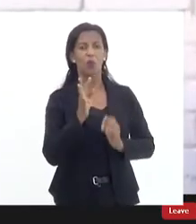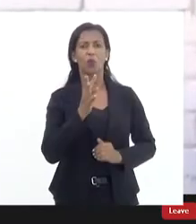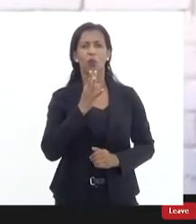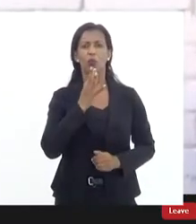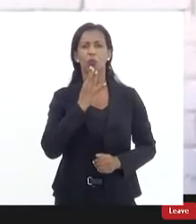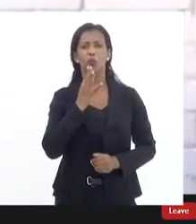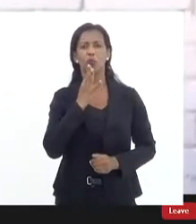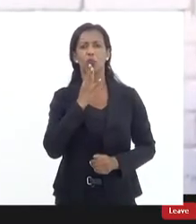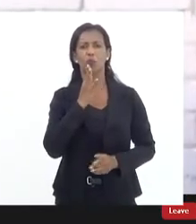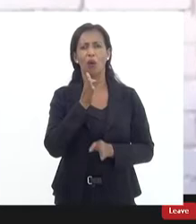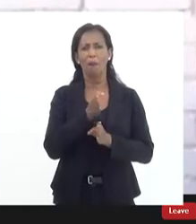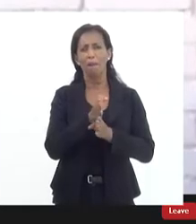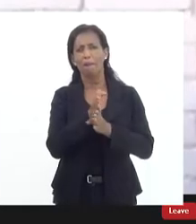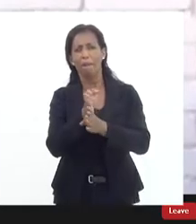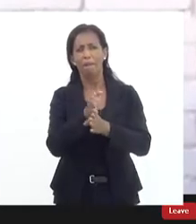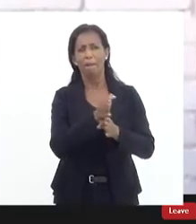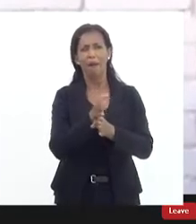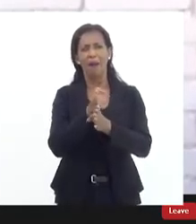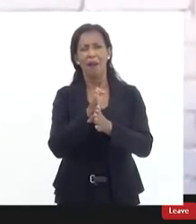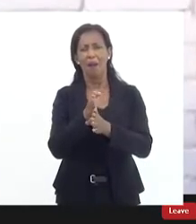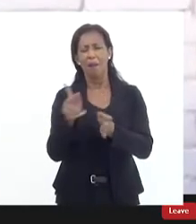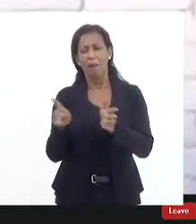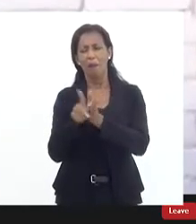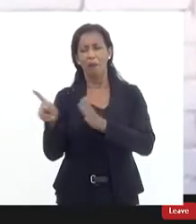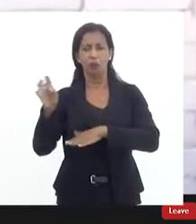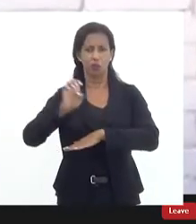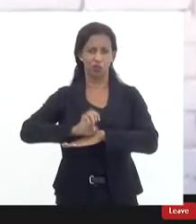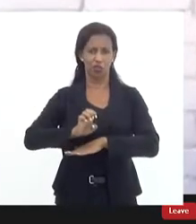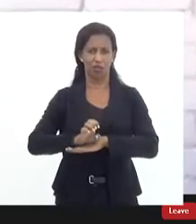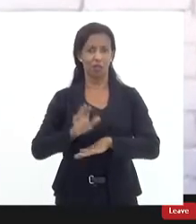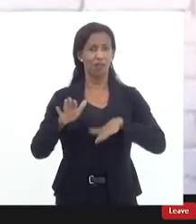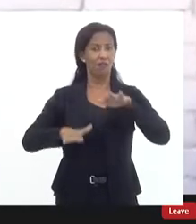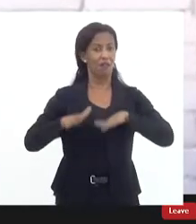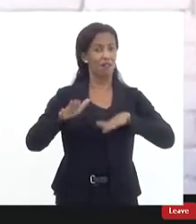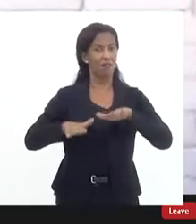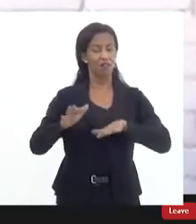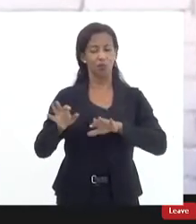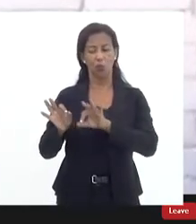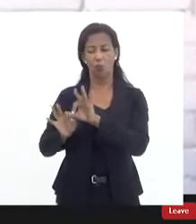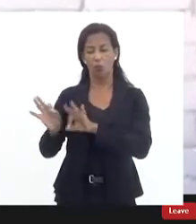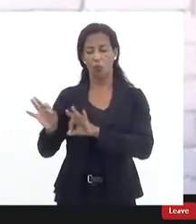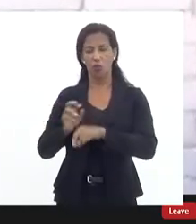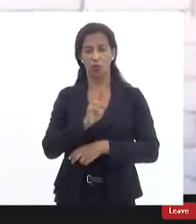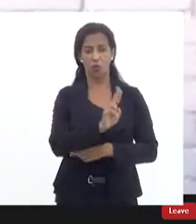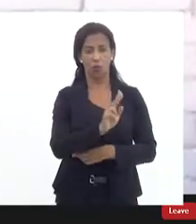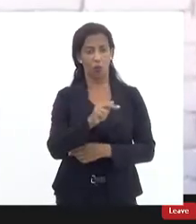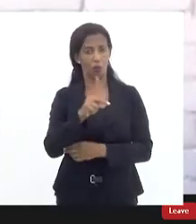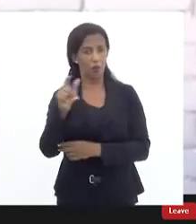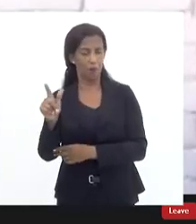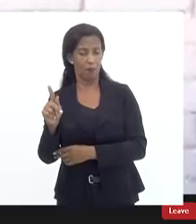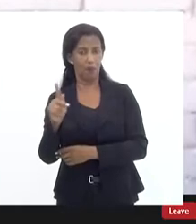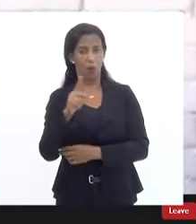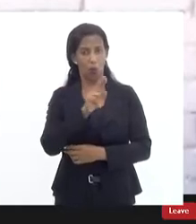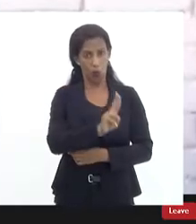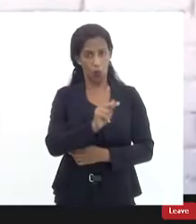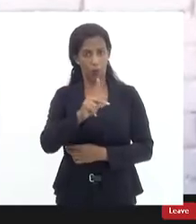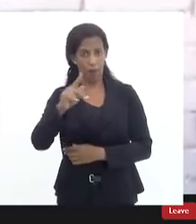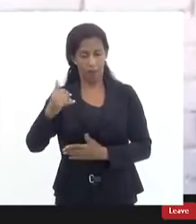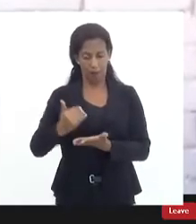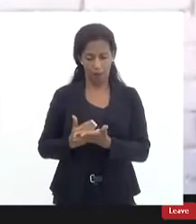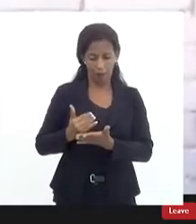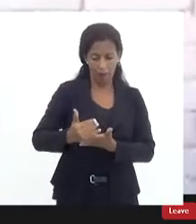linha militarizada do Estado mesmo quando um projeto como a UPP que tenta a partir